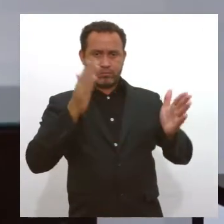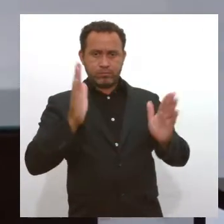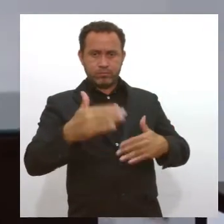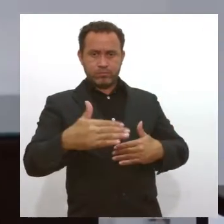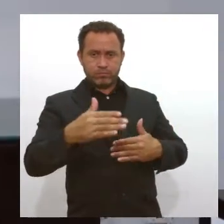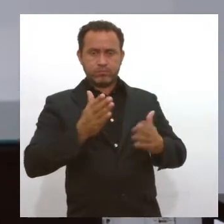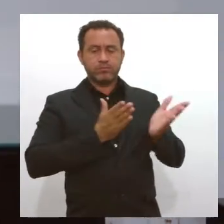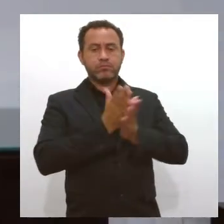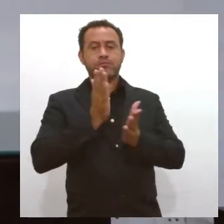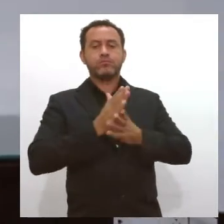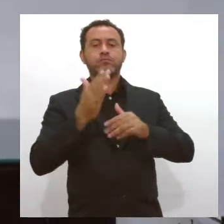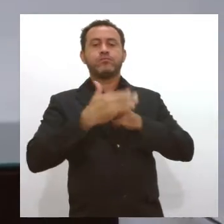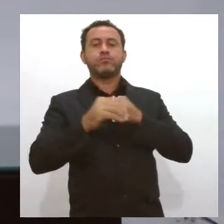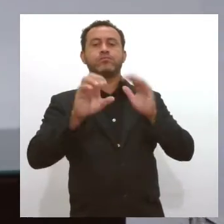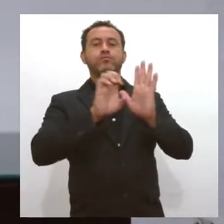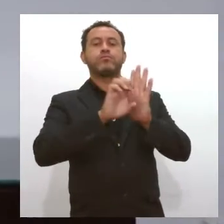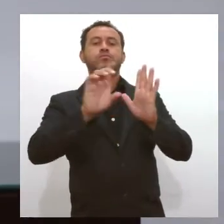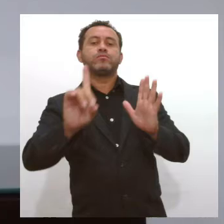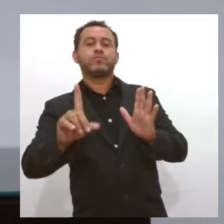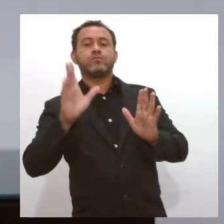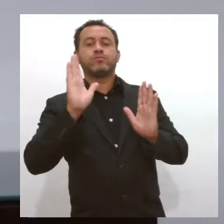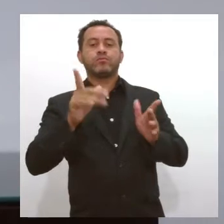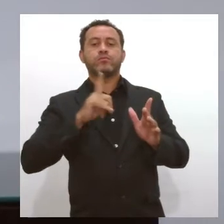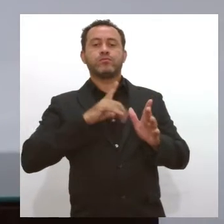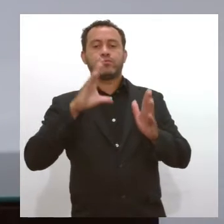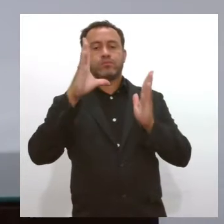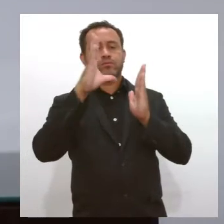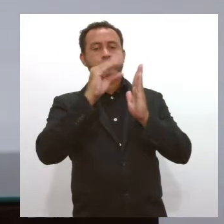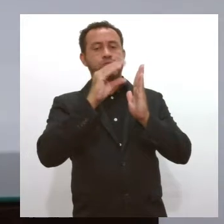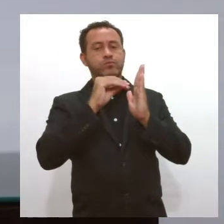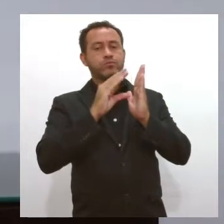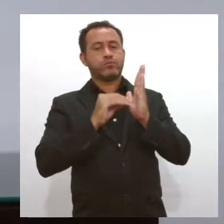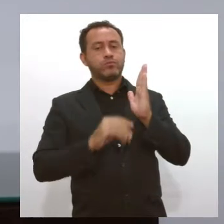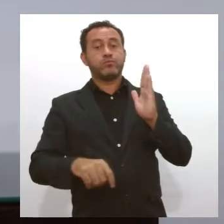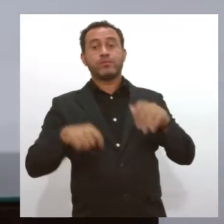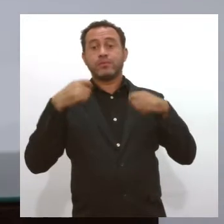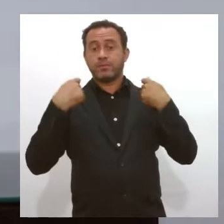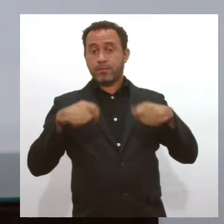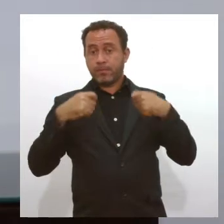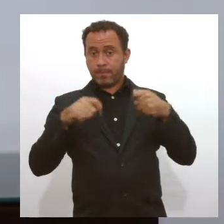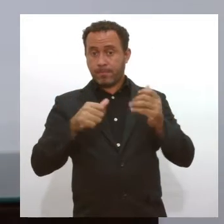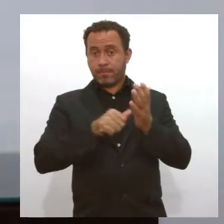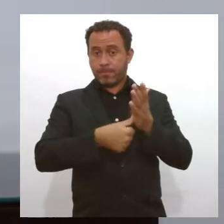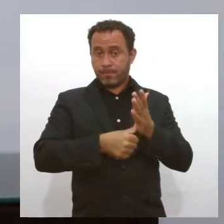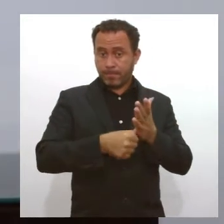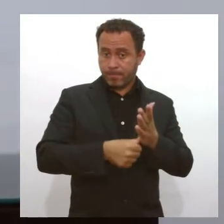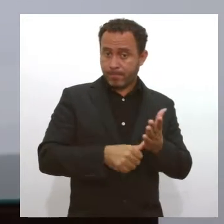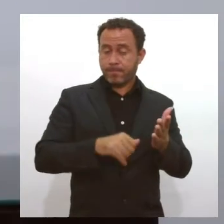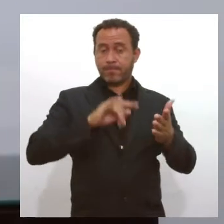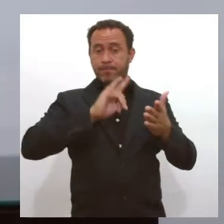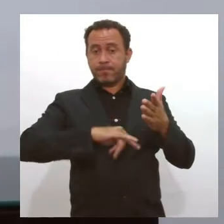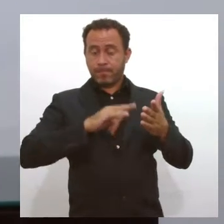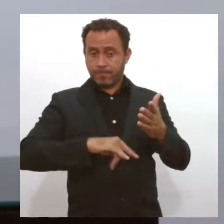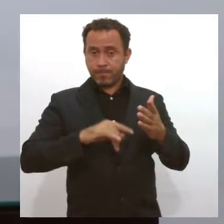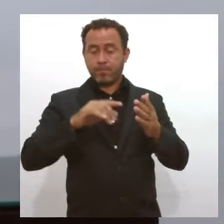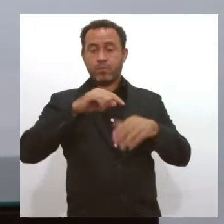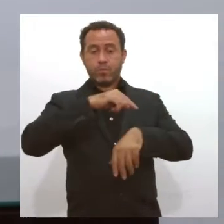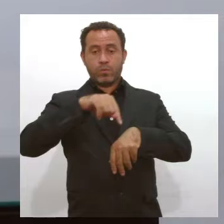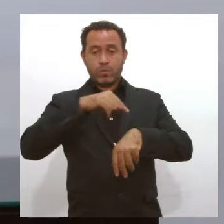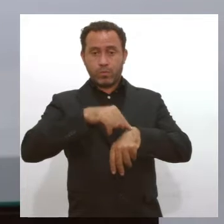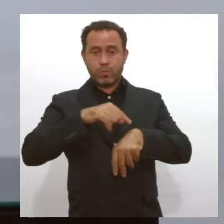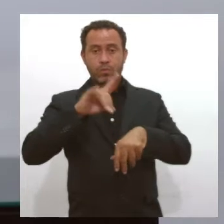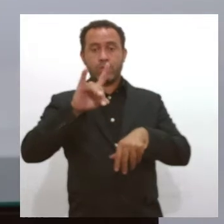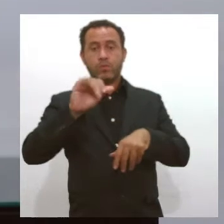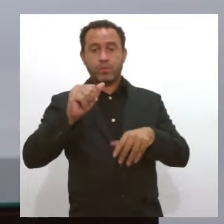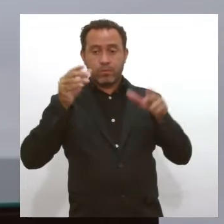convocação, no edital de convocação, já tem todas as exigências necessárias, como entrega de documentos, cronogramas, datas, é